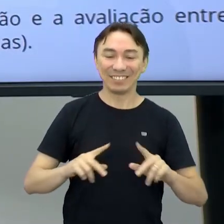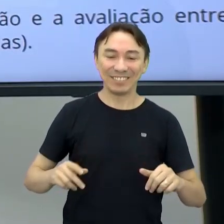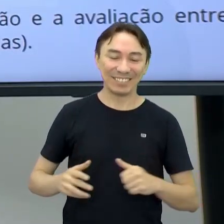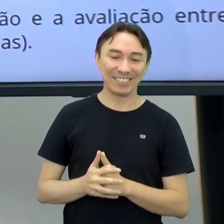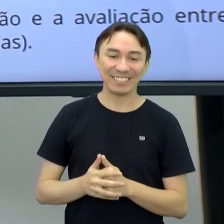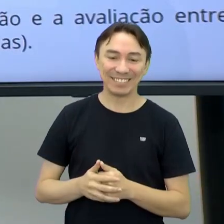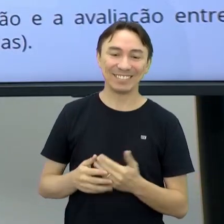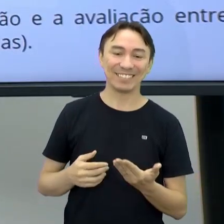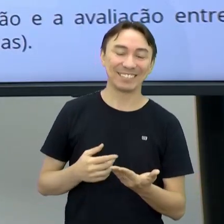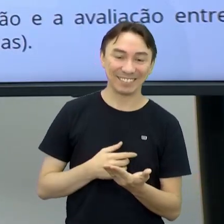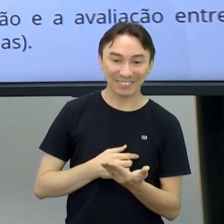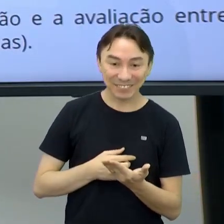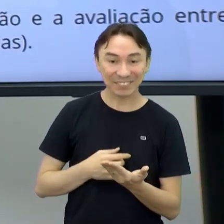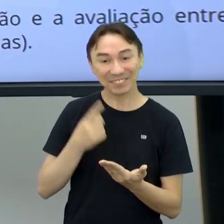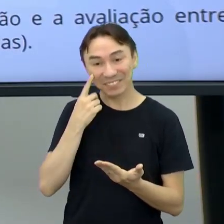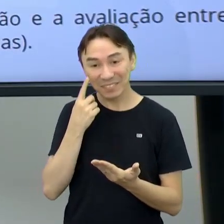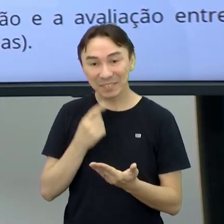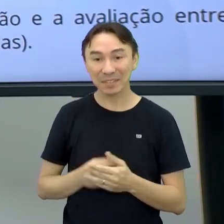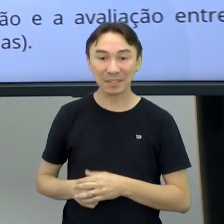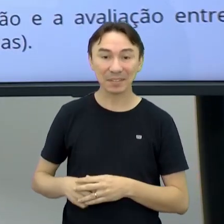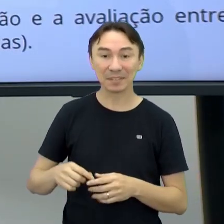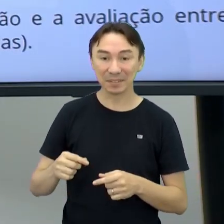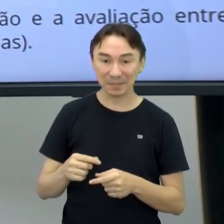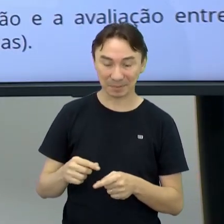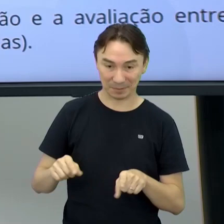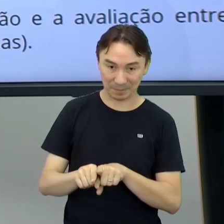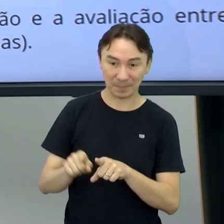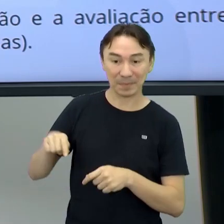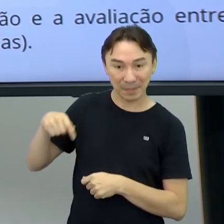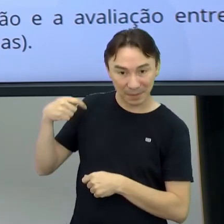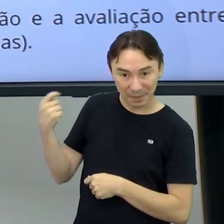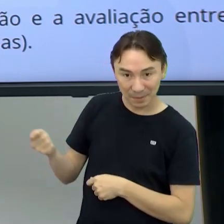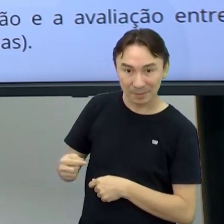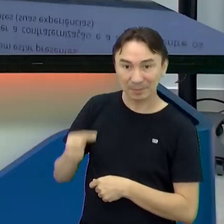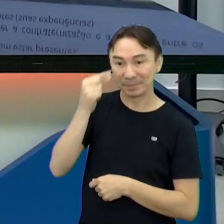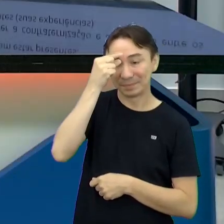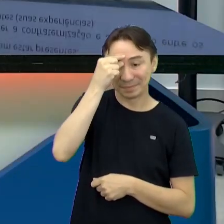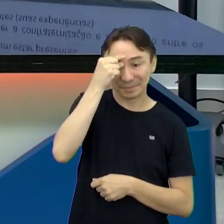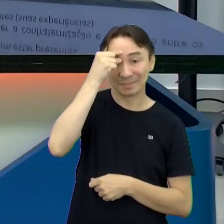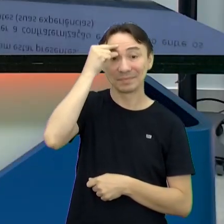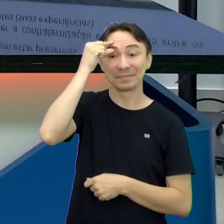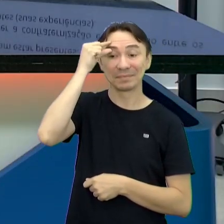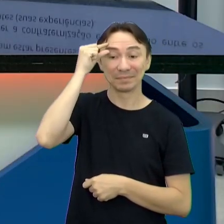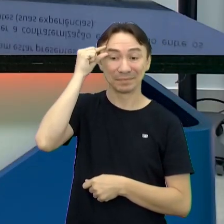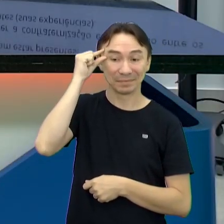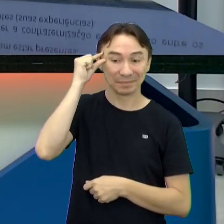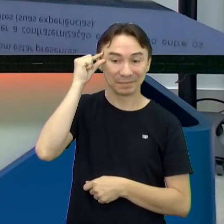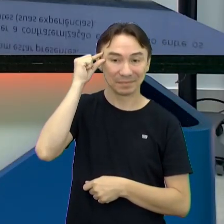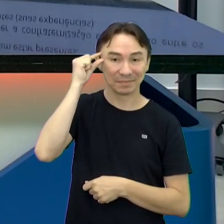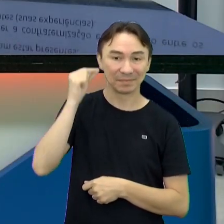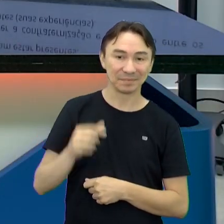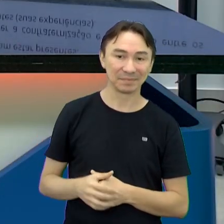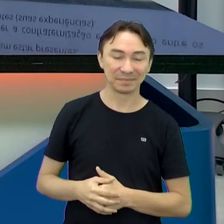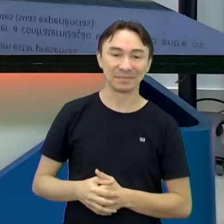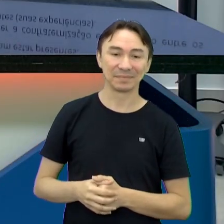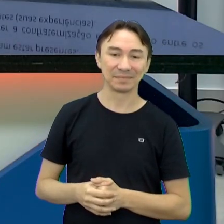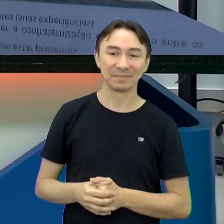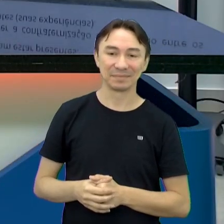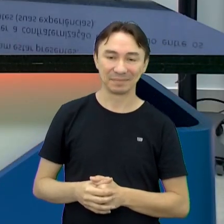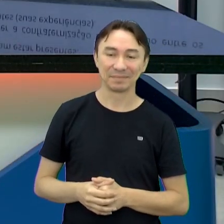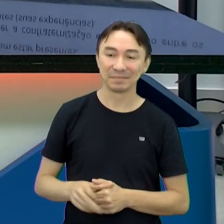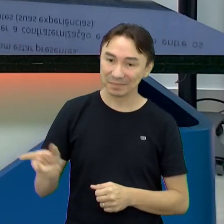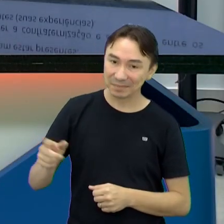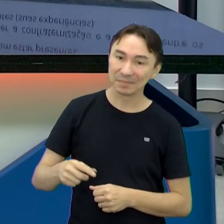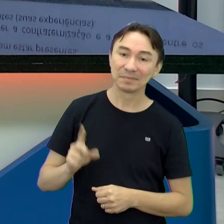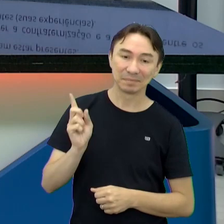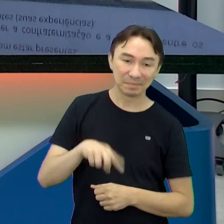deixo para falar o sinal depois O meu sinal é esse aqui, ó Você vai... como que é? Assim Por causa da sobrancelha?